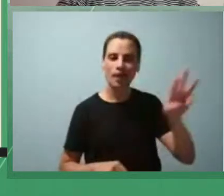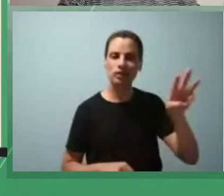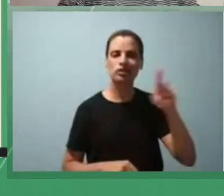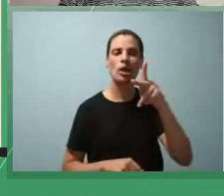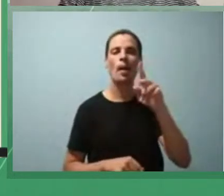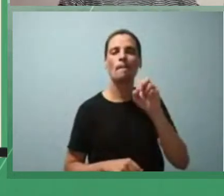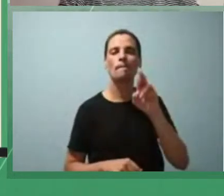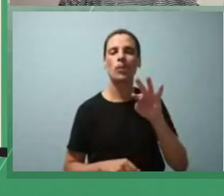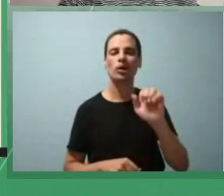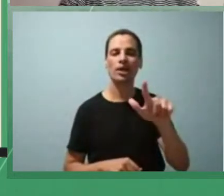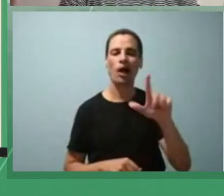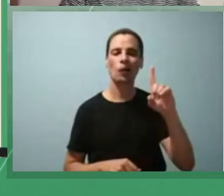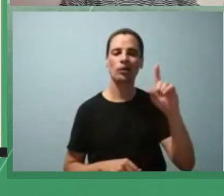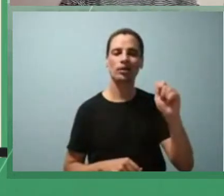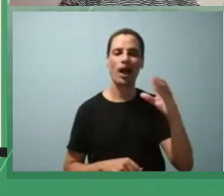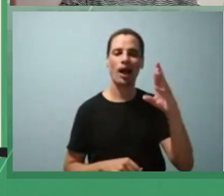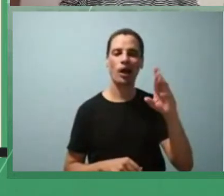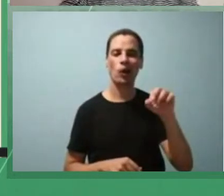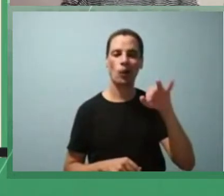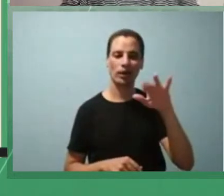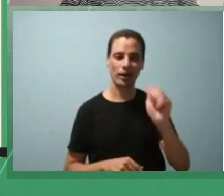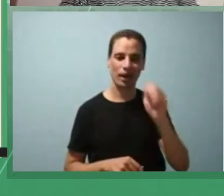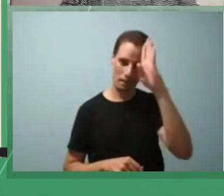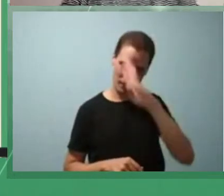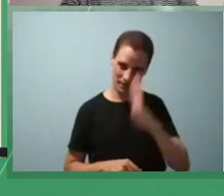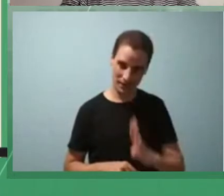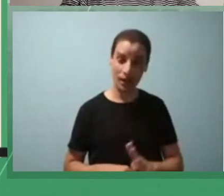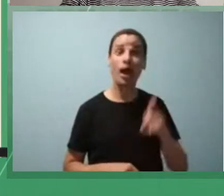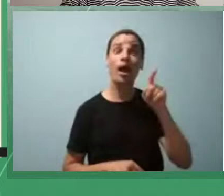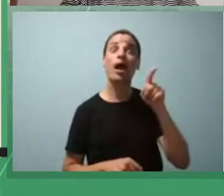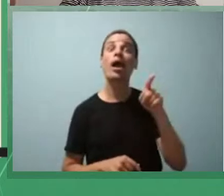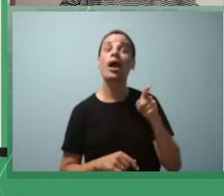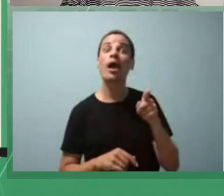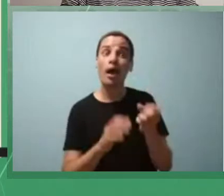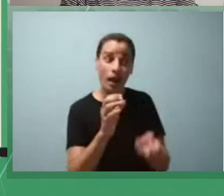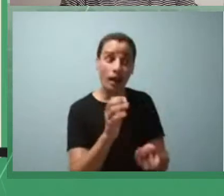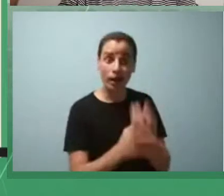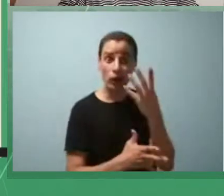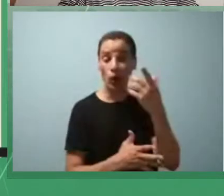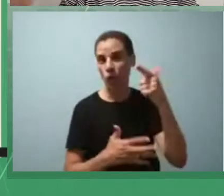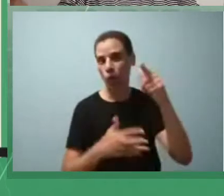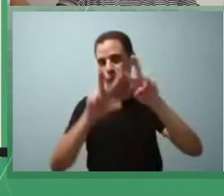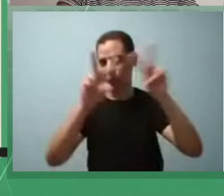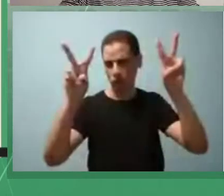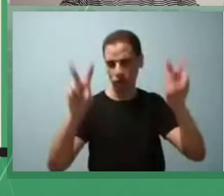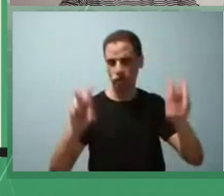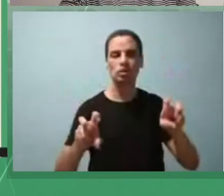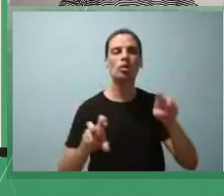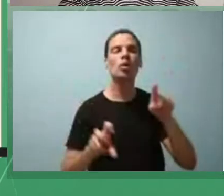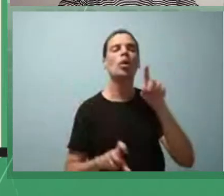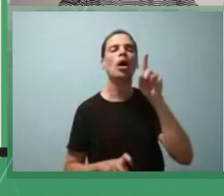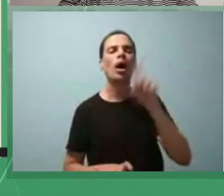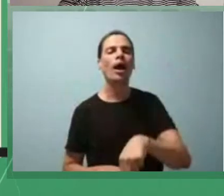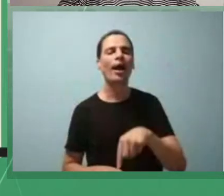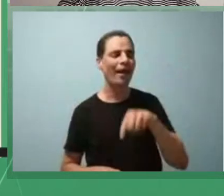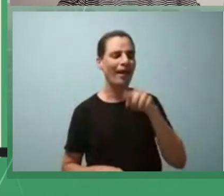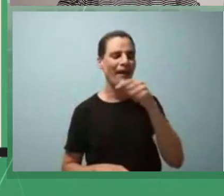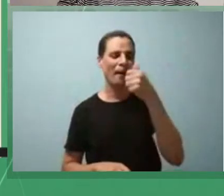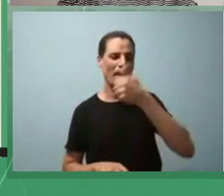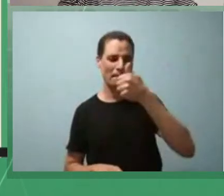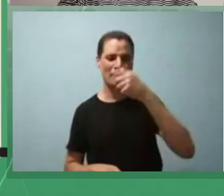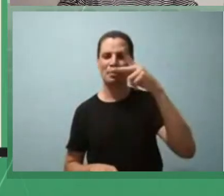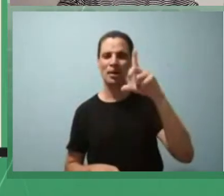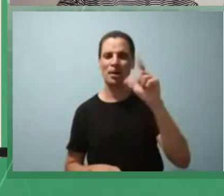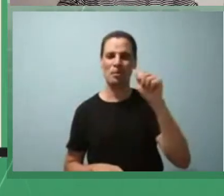ela não tem título né ela foi publicada nessa coluna que se chama Primeiro Plano inclusive várias outras crônicas foram